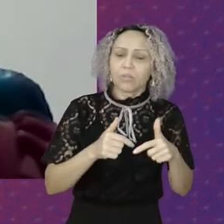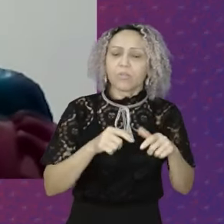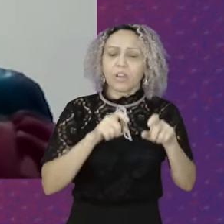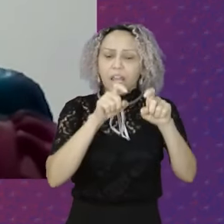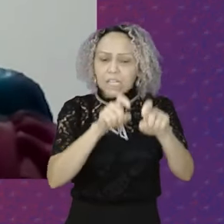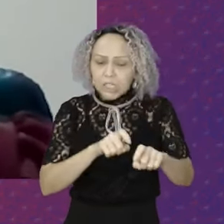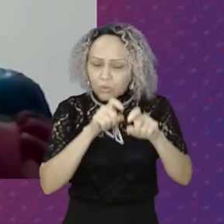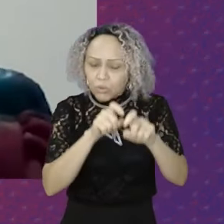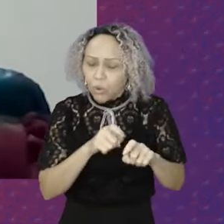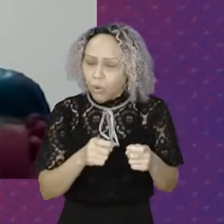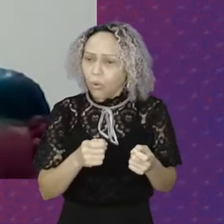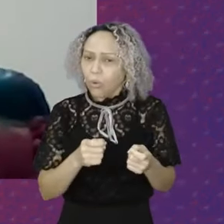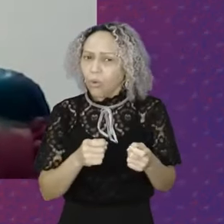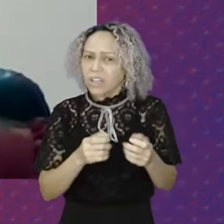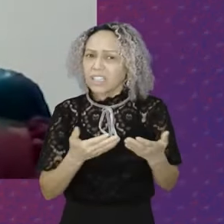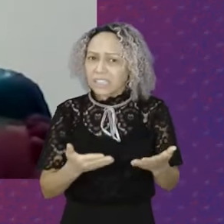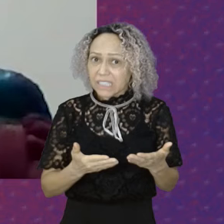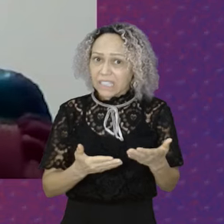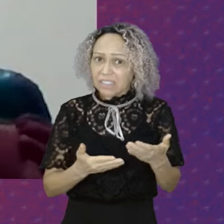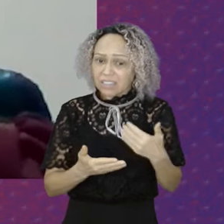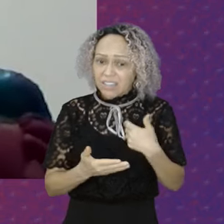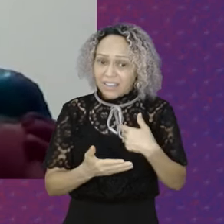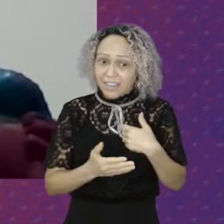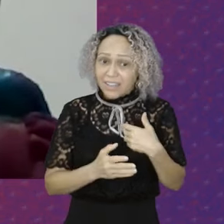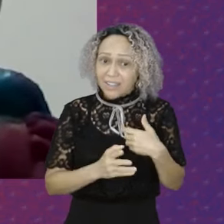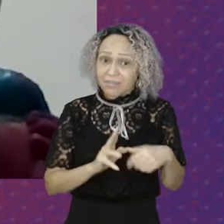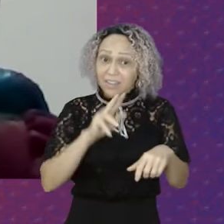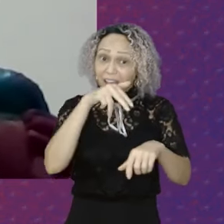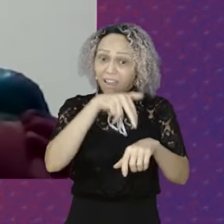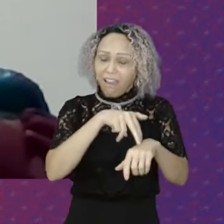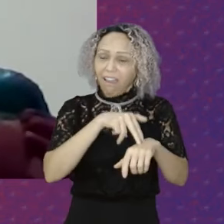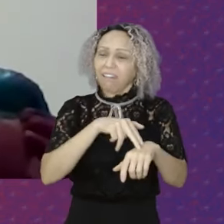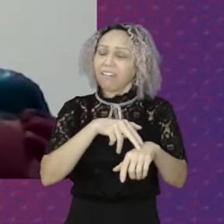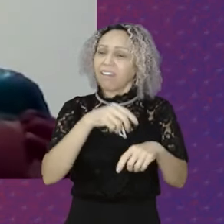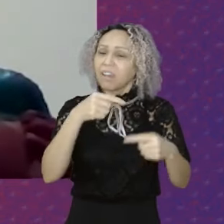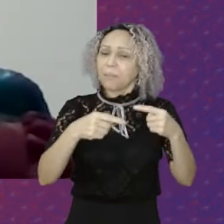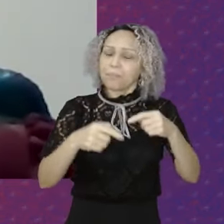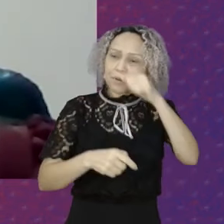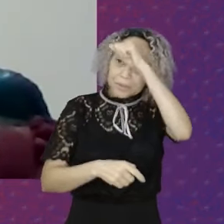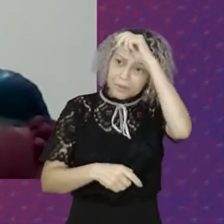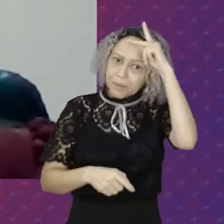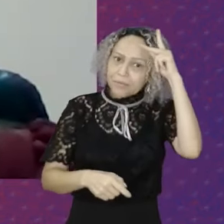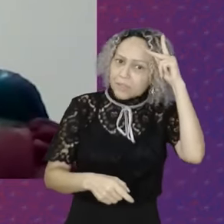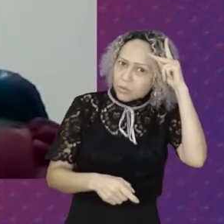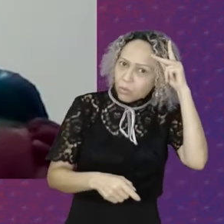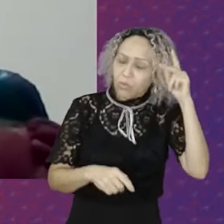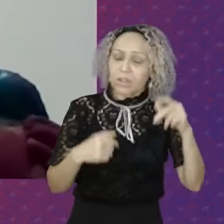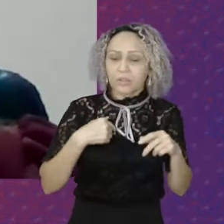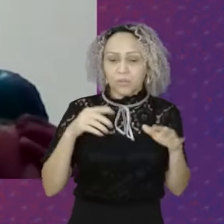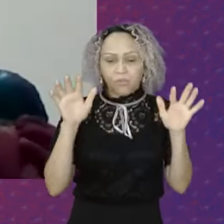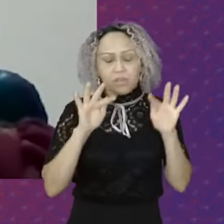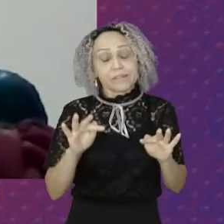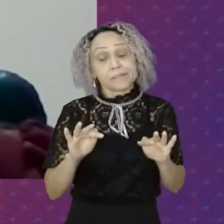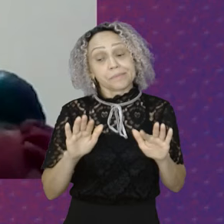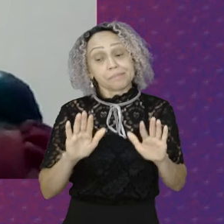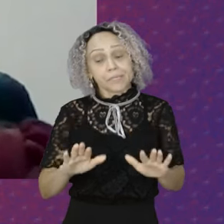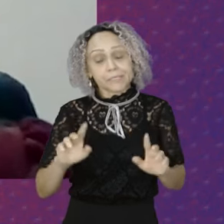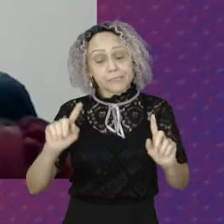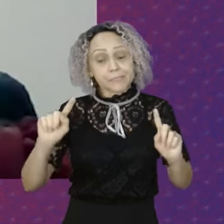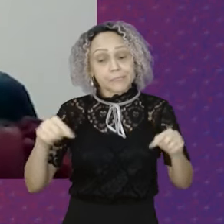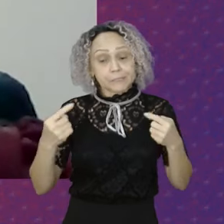Então Ocupar esse espaço Que me deixa muito feliz Mas Me desafia todos os dias A